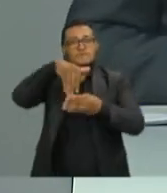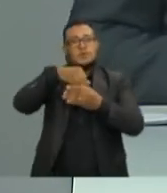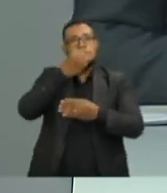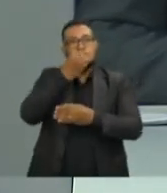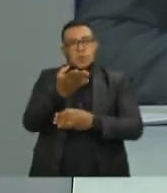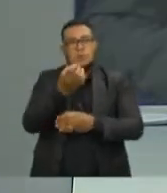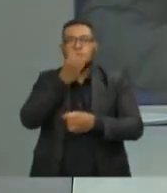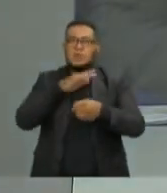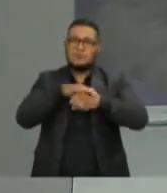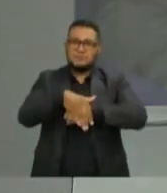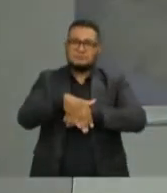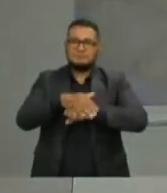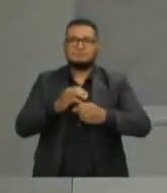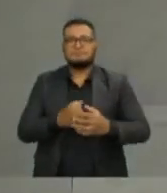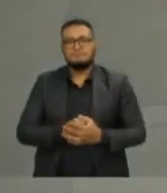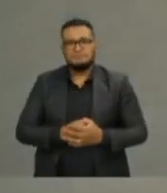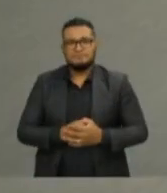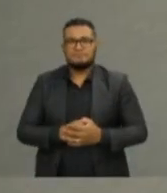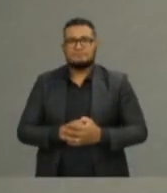noite.